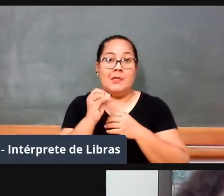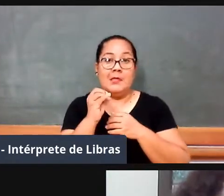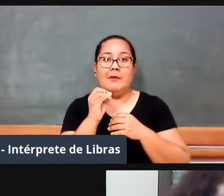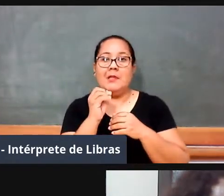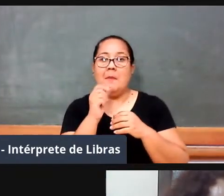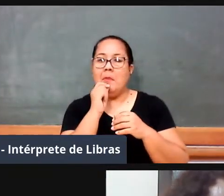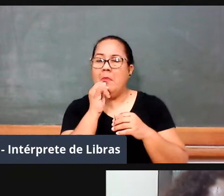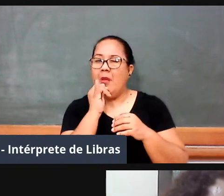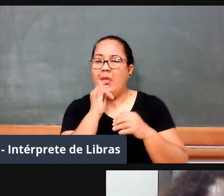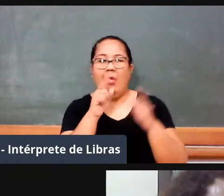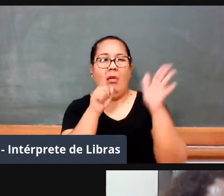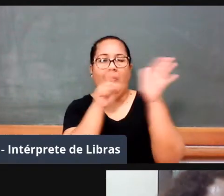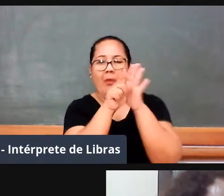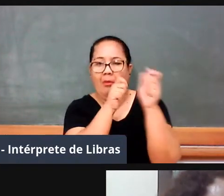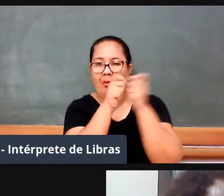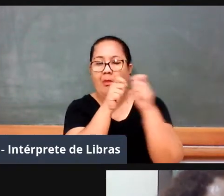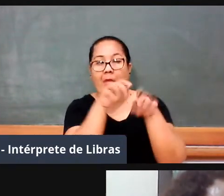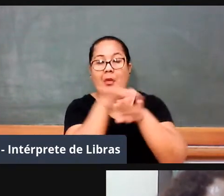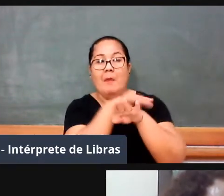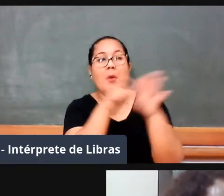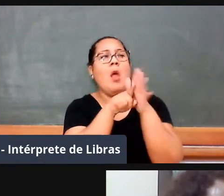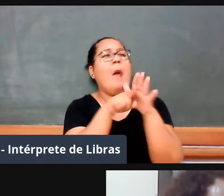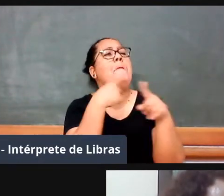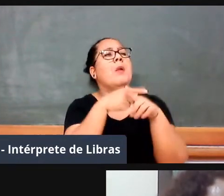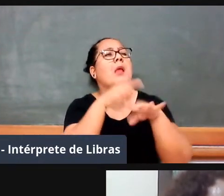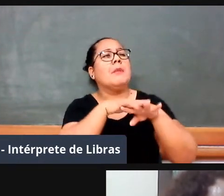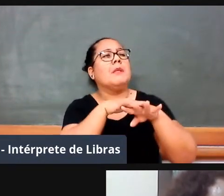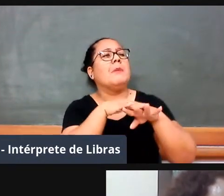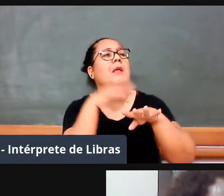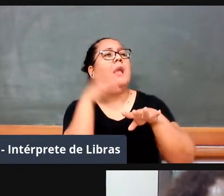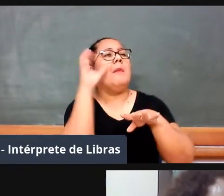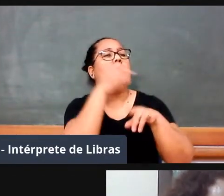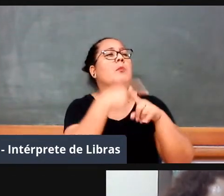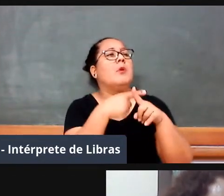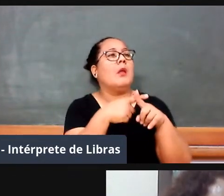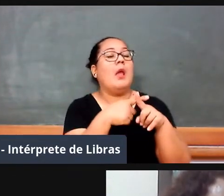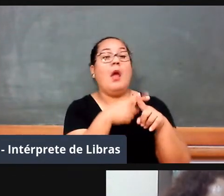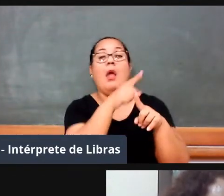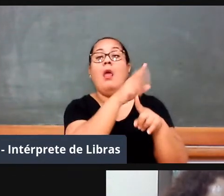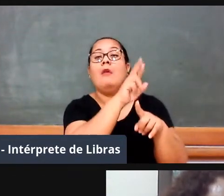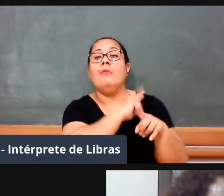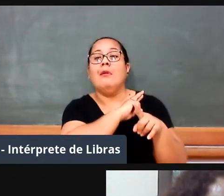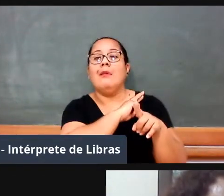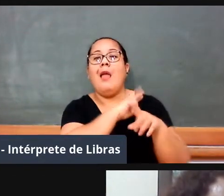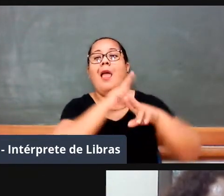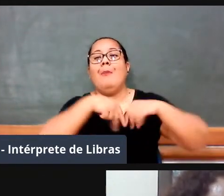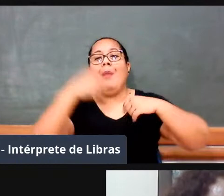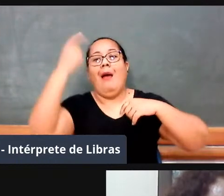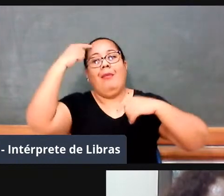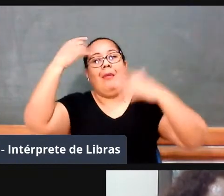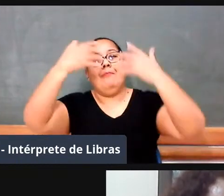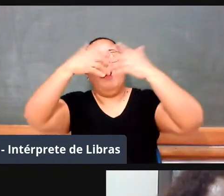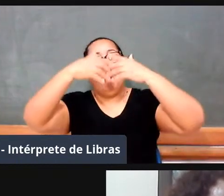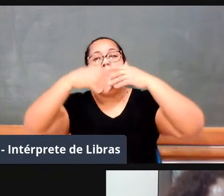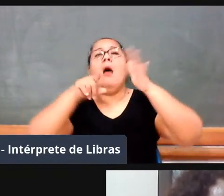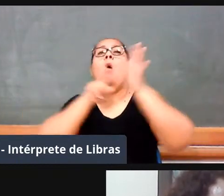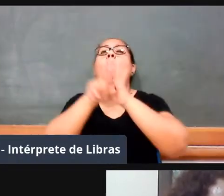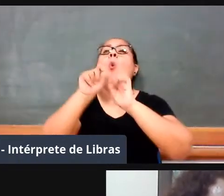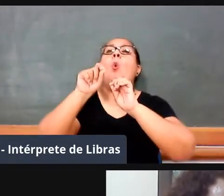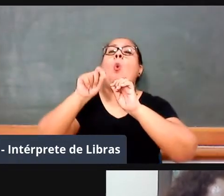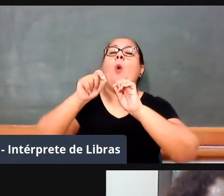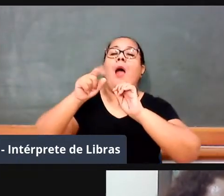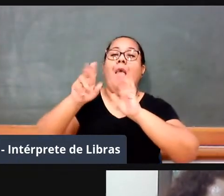desenvolve o raciocínio, né, então, essas duas coisas estão sempre presentes quando se fala do ensino de matemática, né,